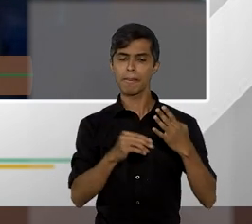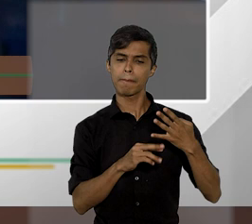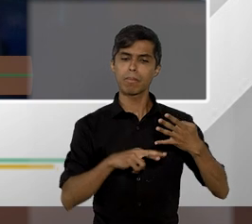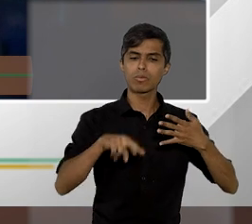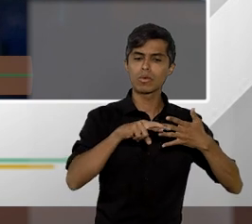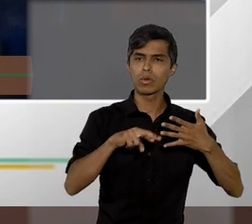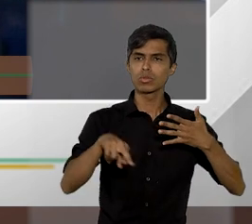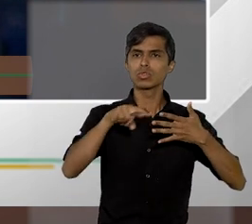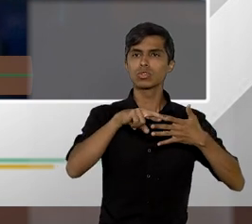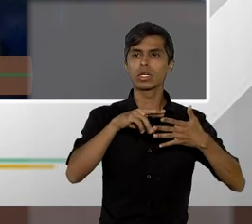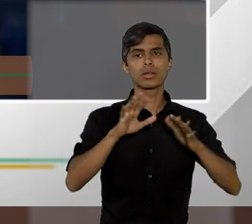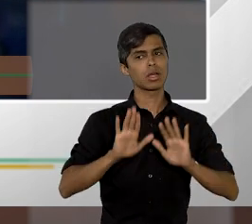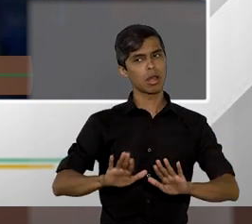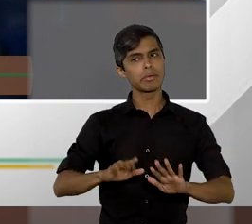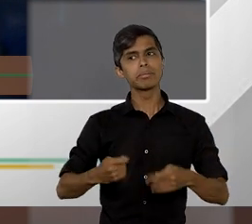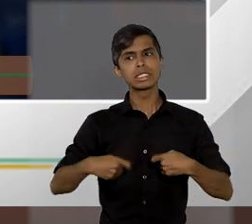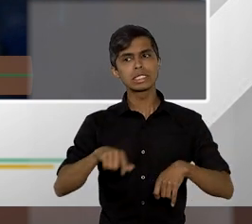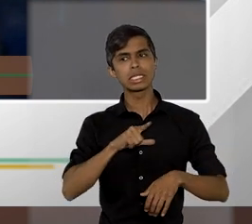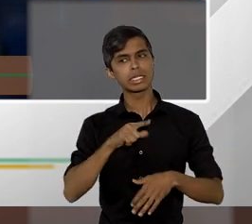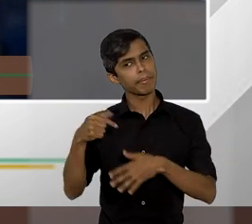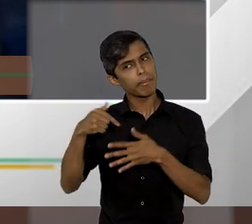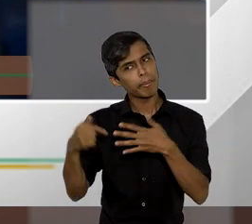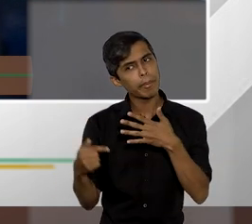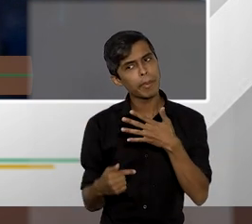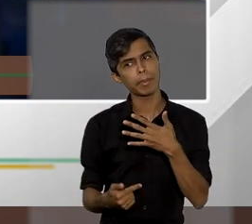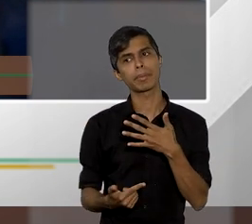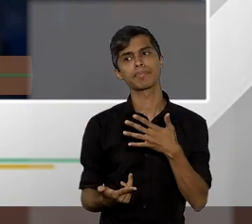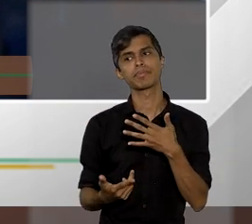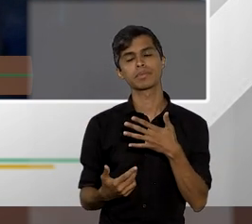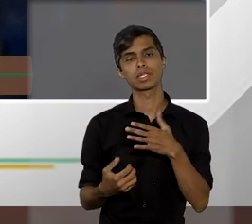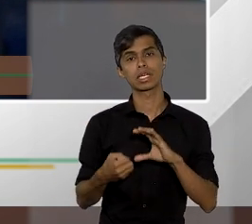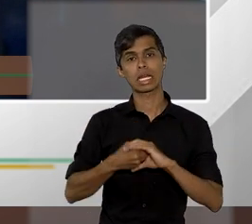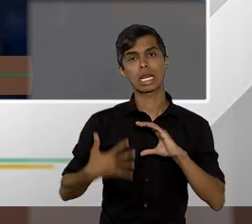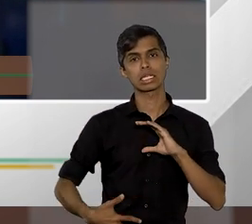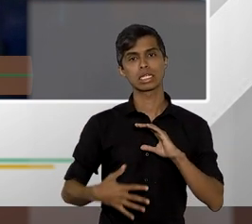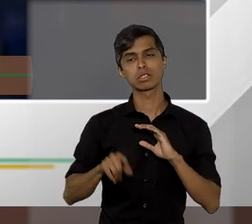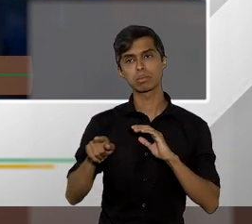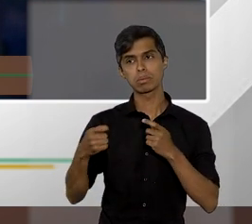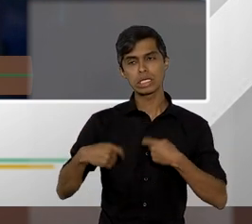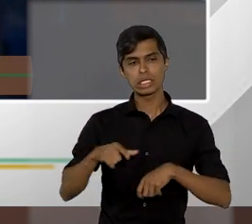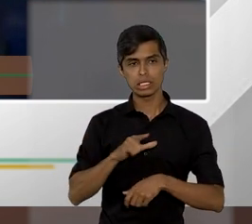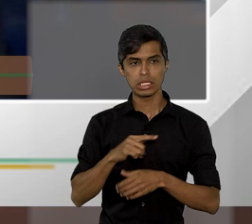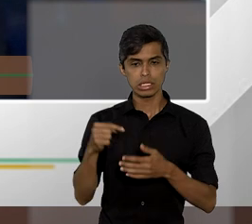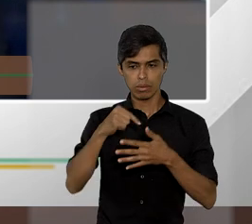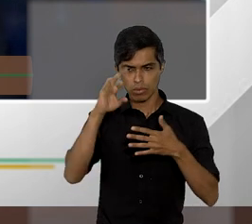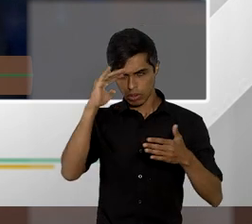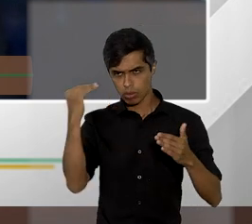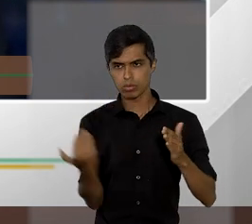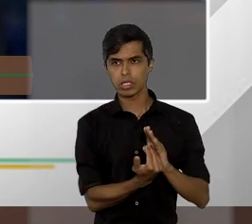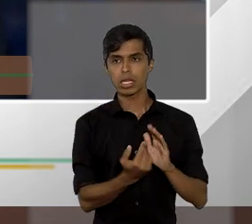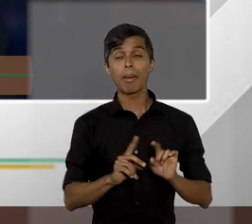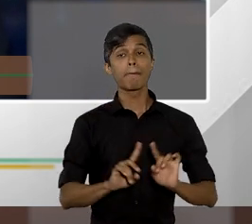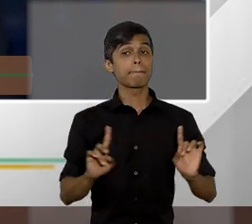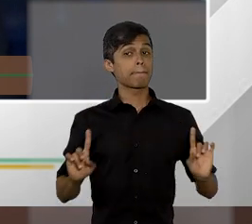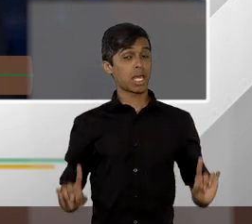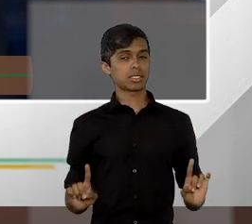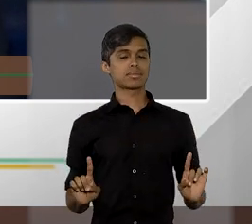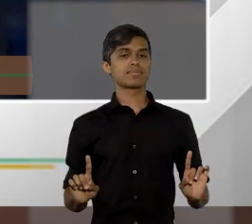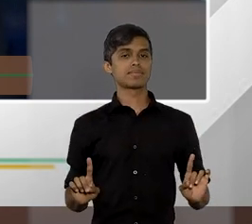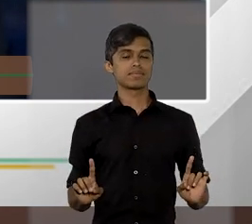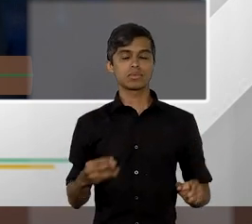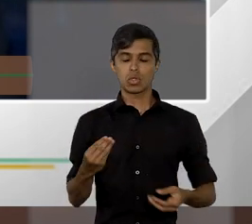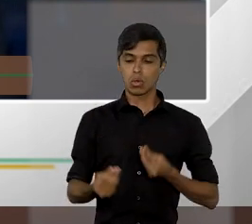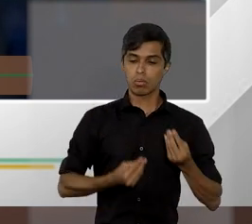infraconstitucional para que se possa depois passar a exigir a presença desse requisito mas como